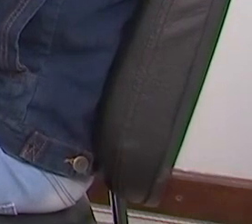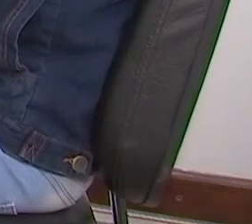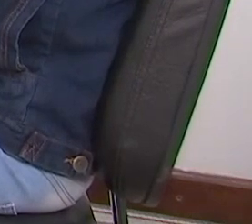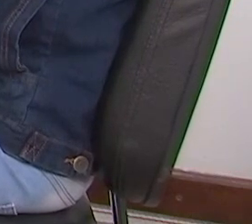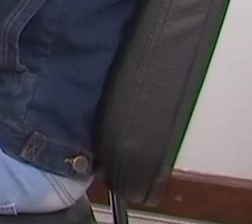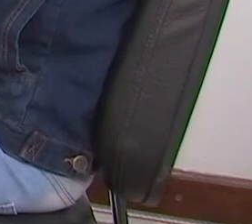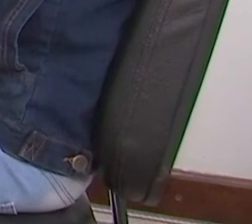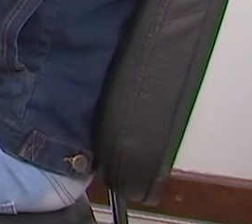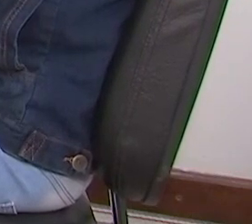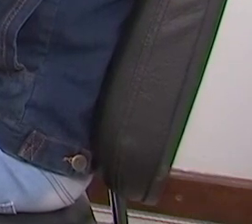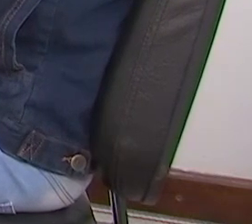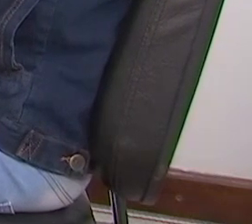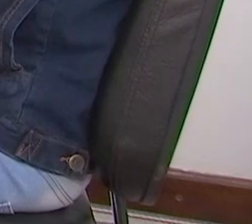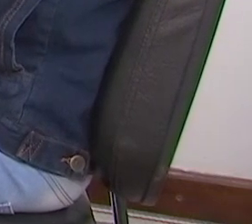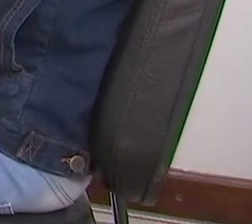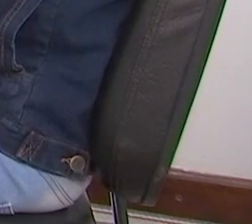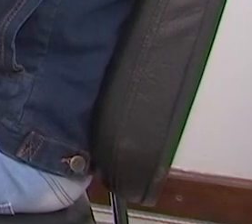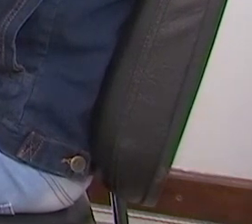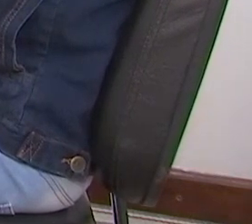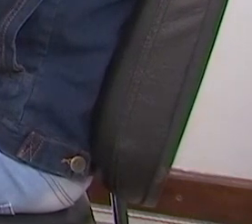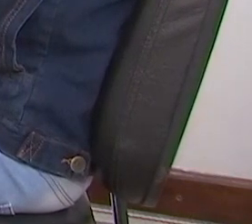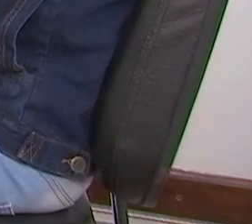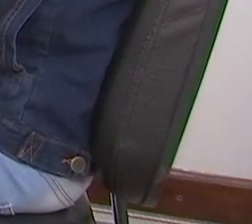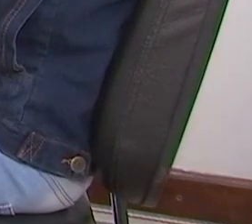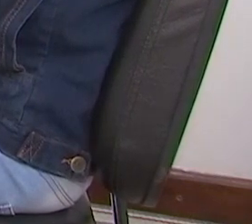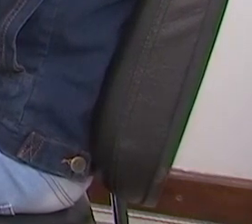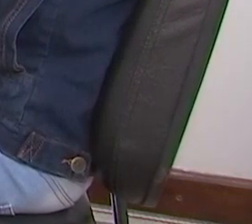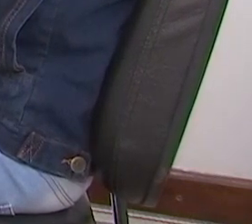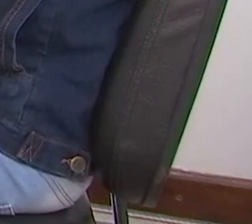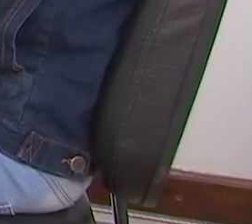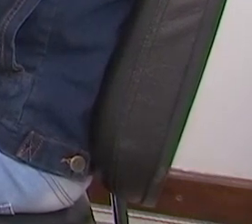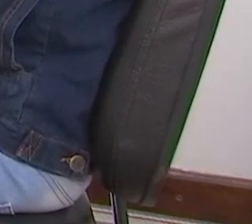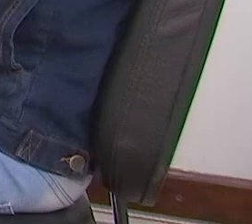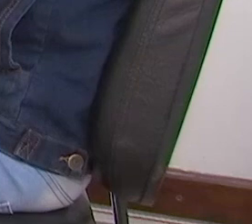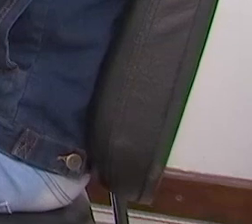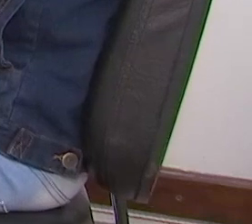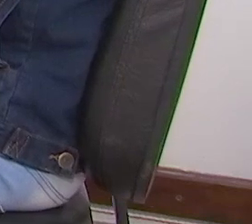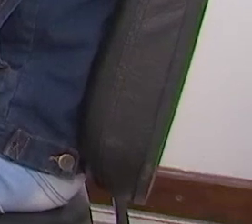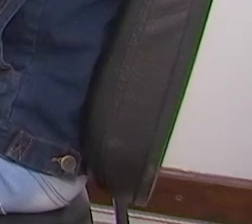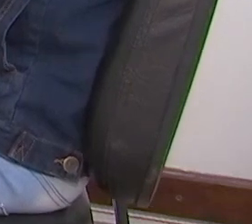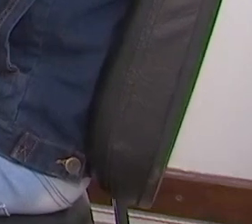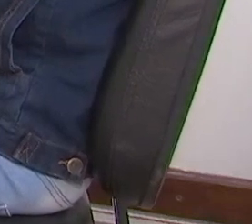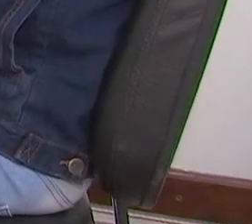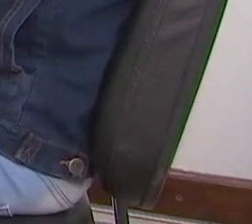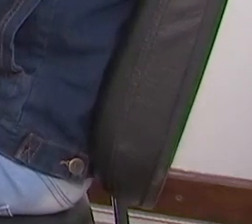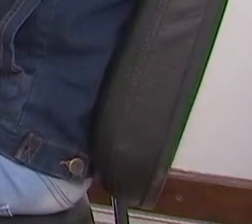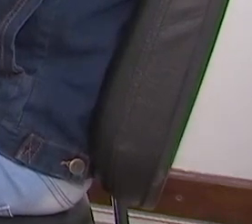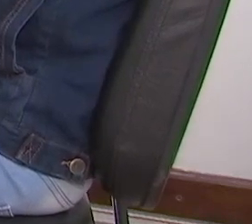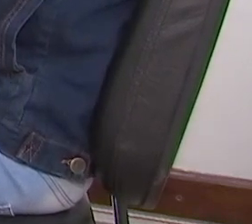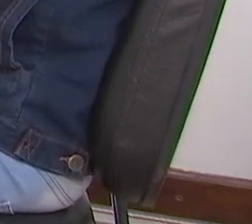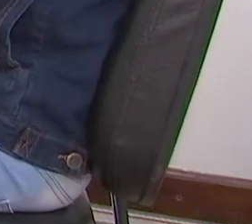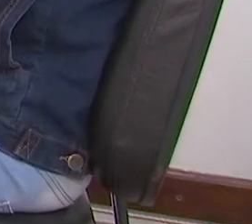agradecer, porque o trabalho dela é fundamental. E ele teve dificuldades antes de voltar ao mercado de trabalho?